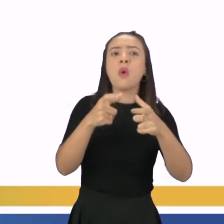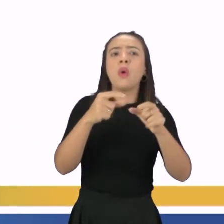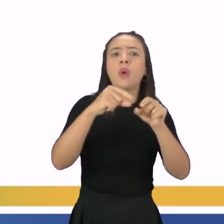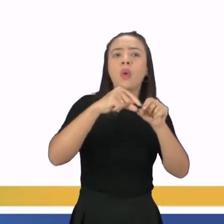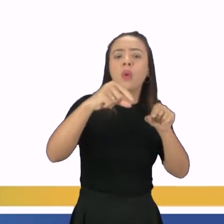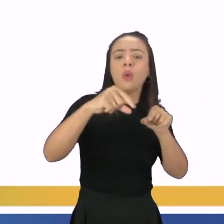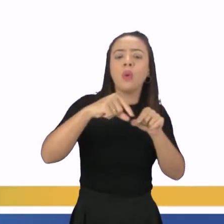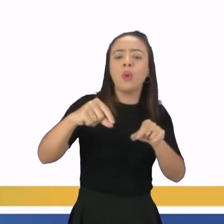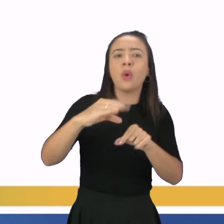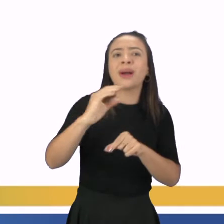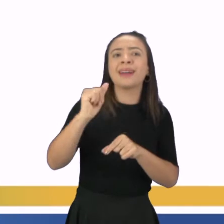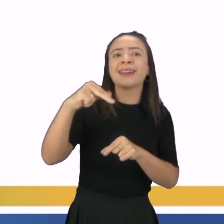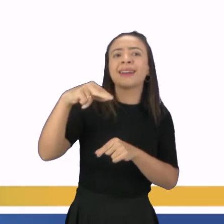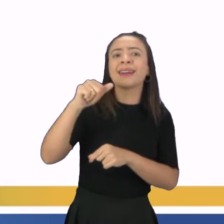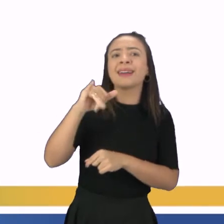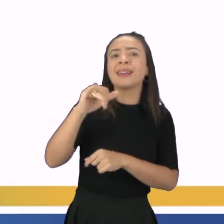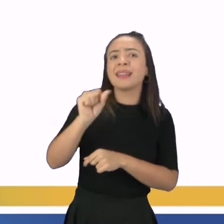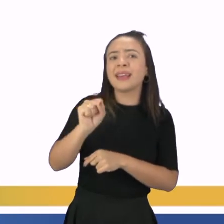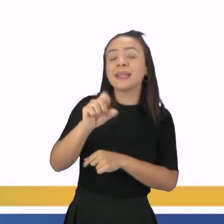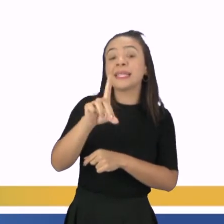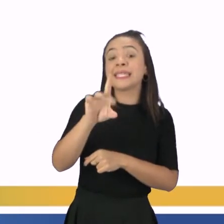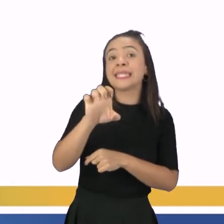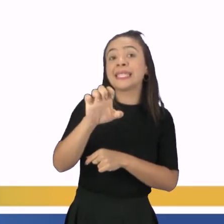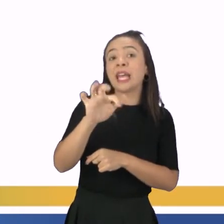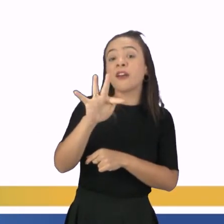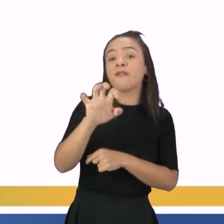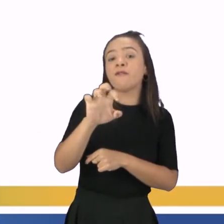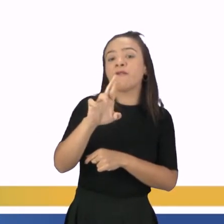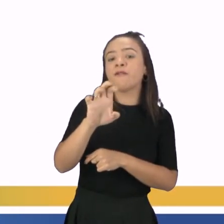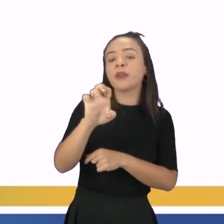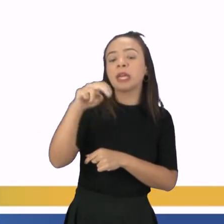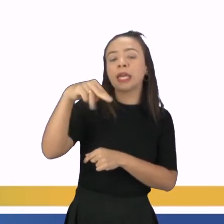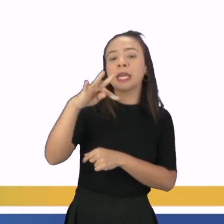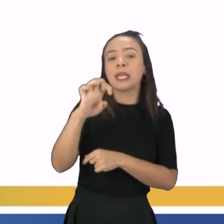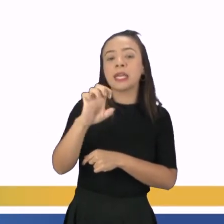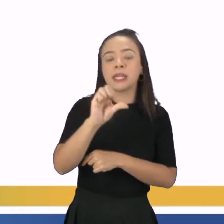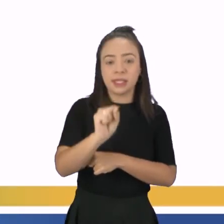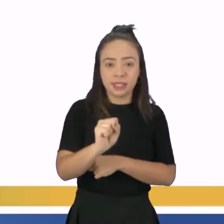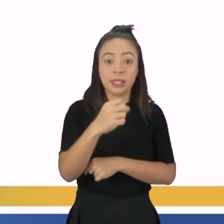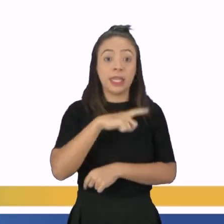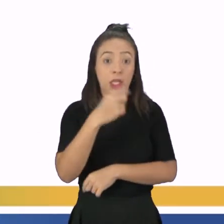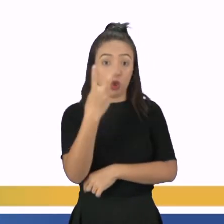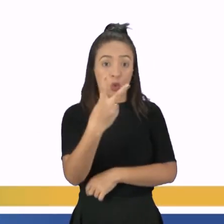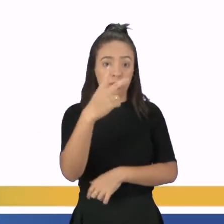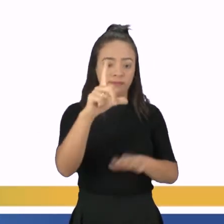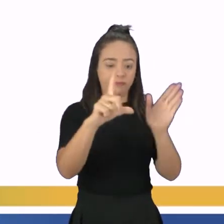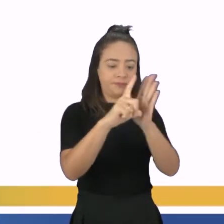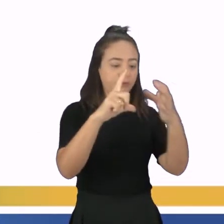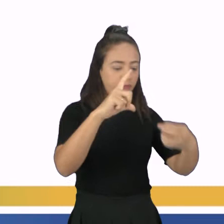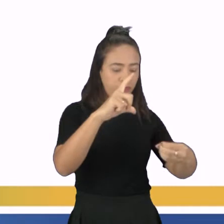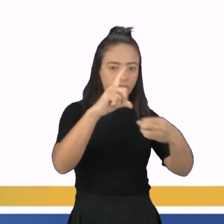deferentes, tá? São dois canais deferentes, um para cada testículo, tá? Então, ali, Acompanha comigo na imagem Ele sai ali da